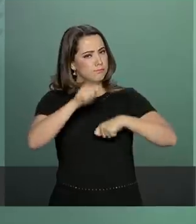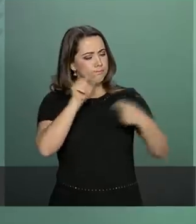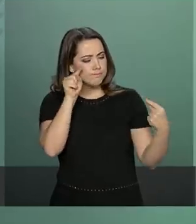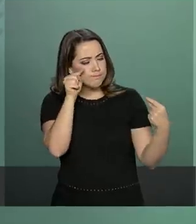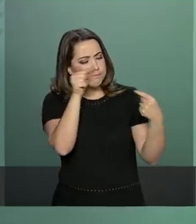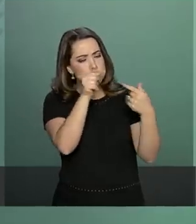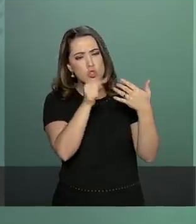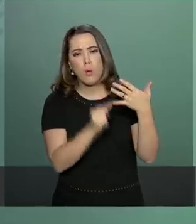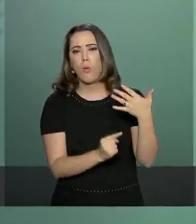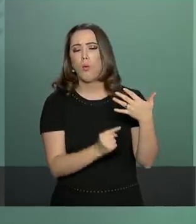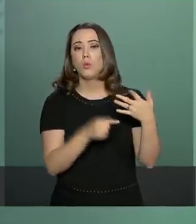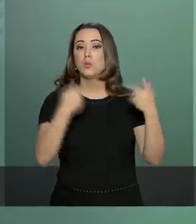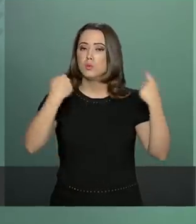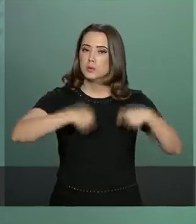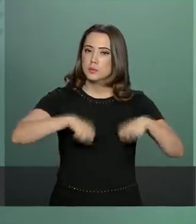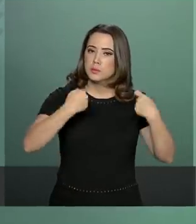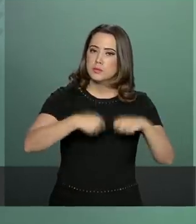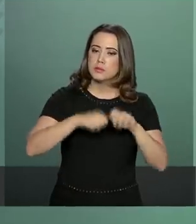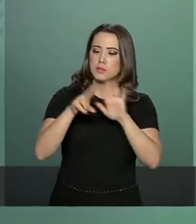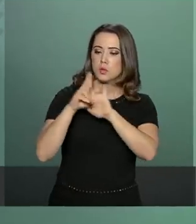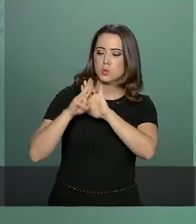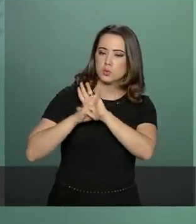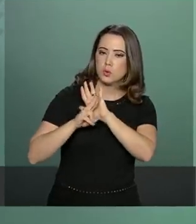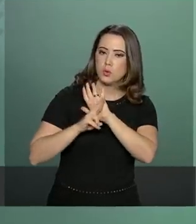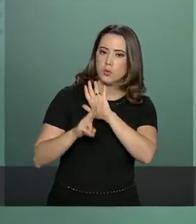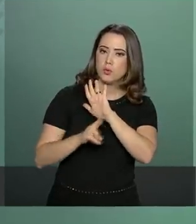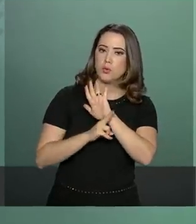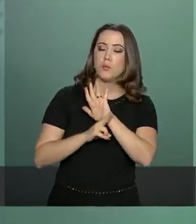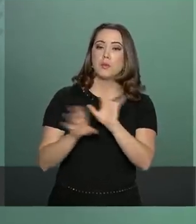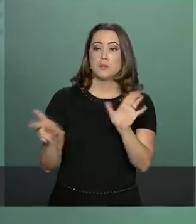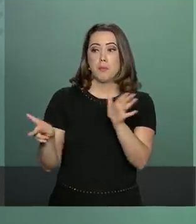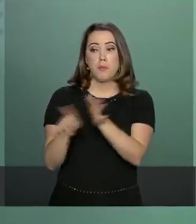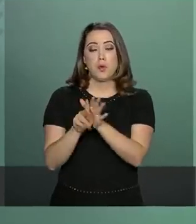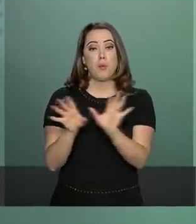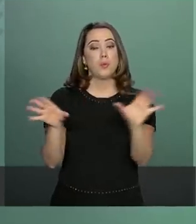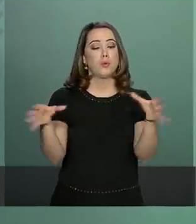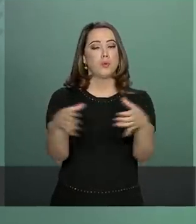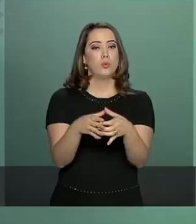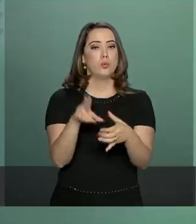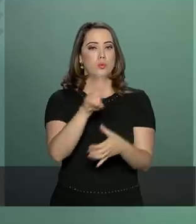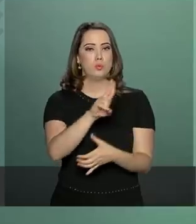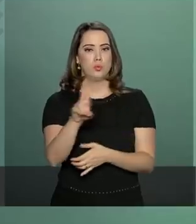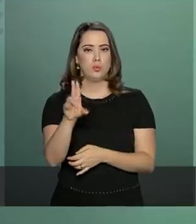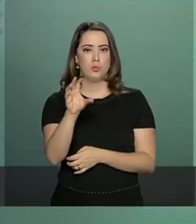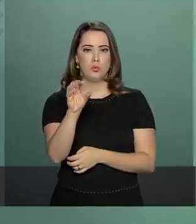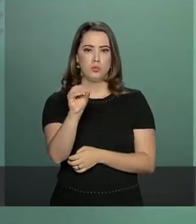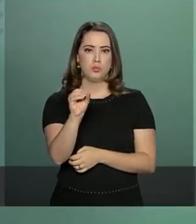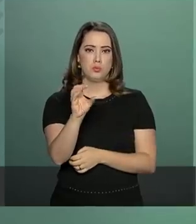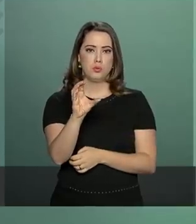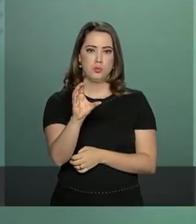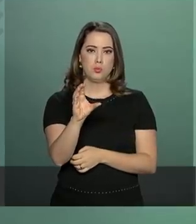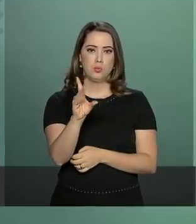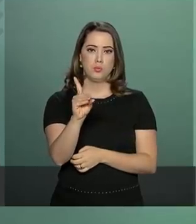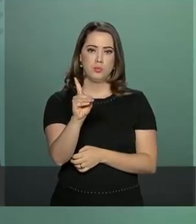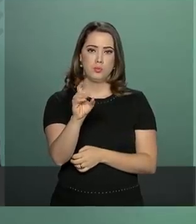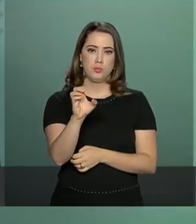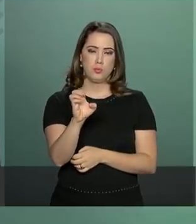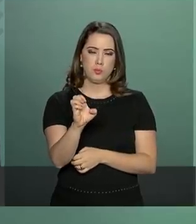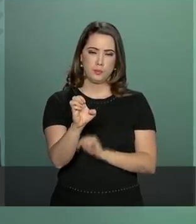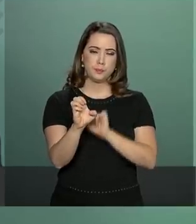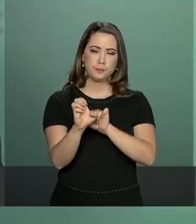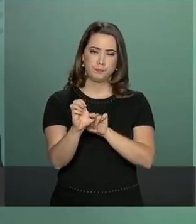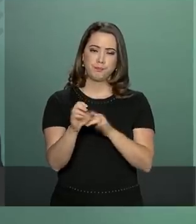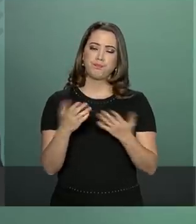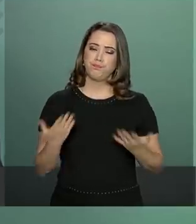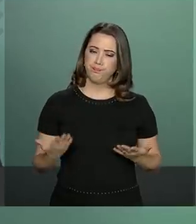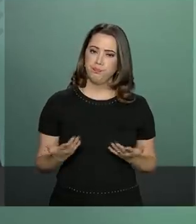com os exigentes padrões daquela organização. Em última instância, o